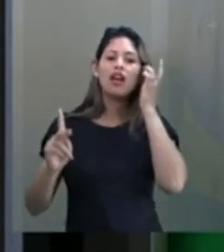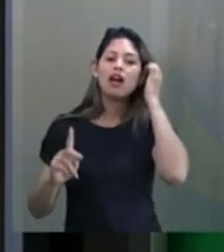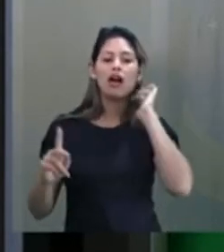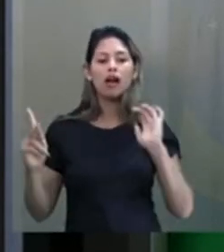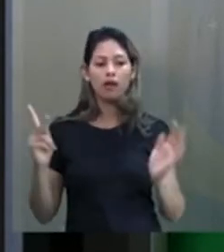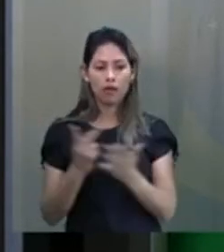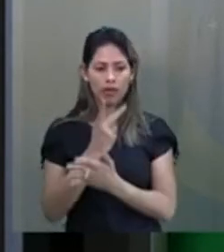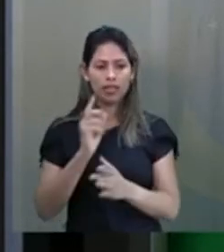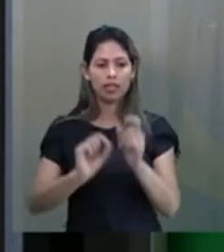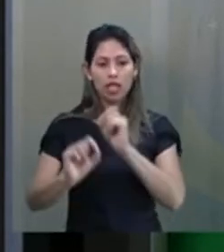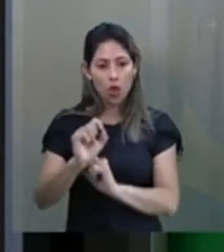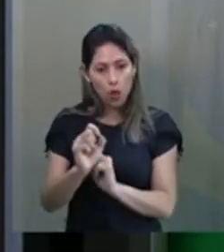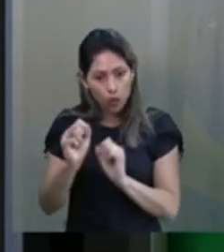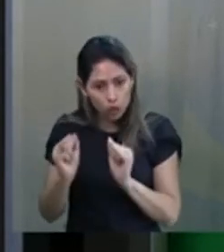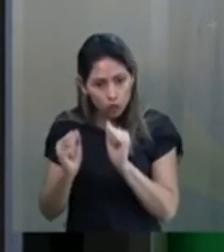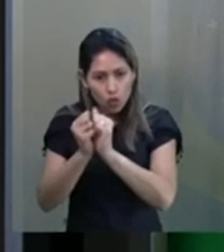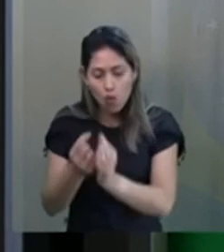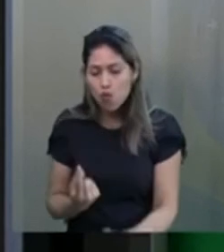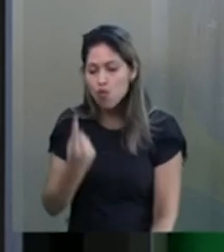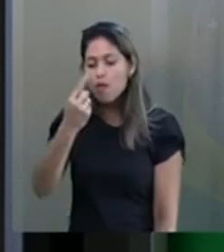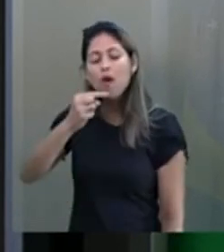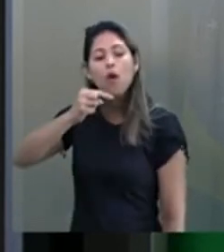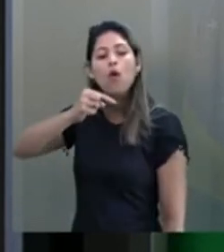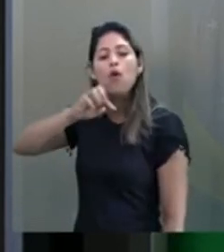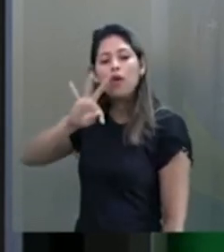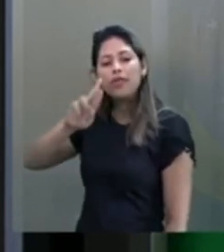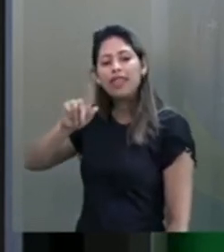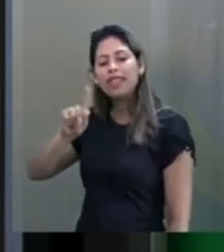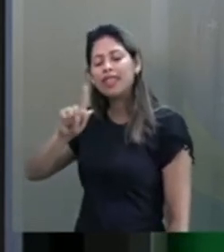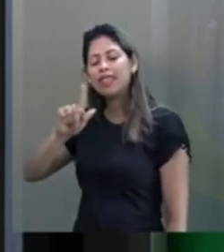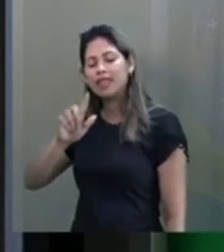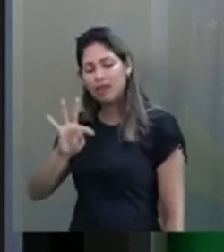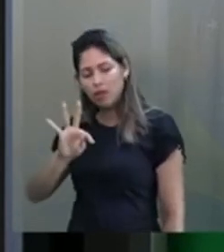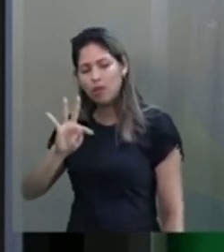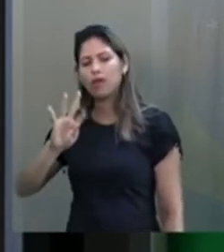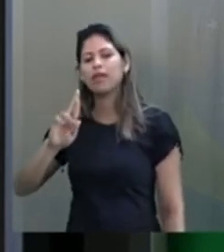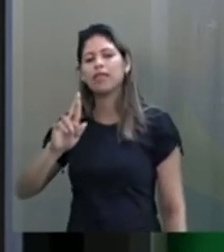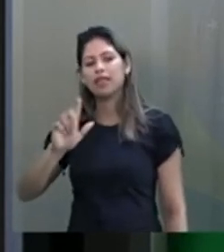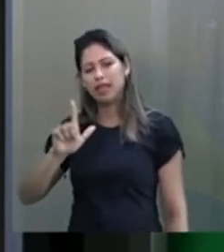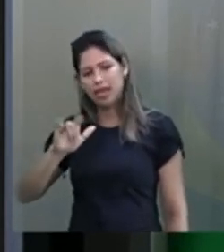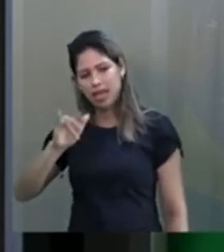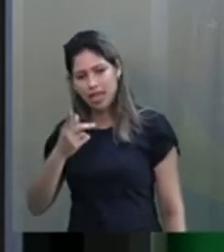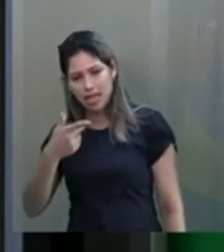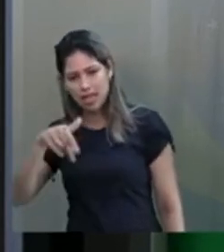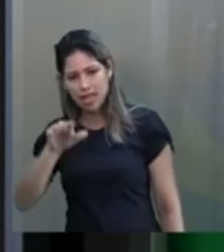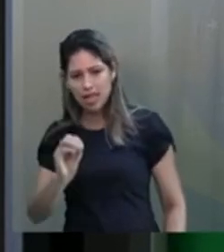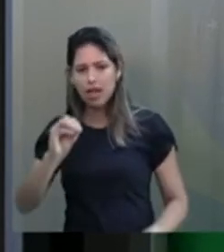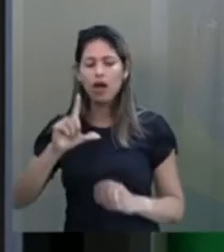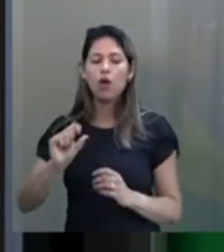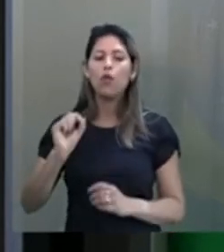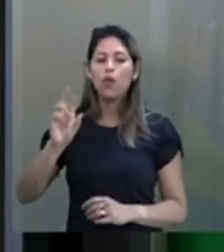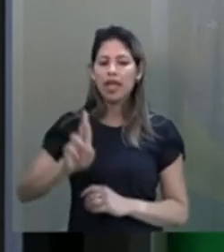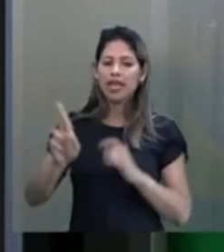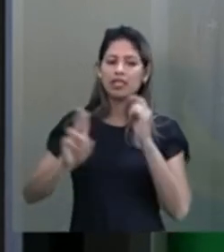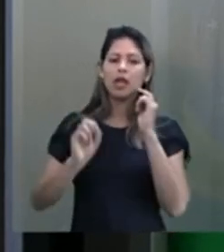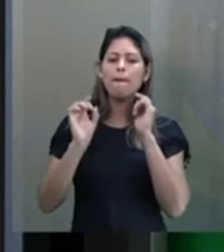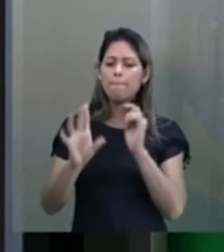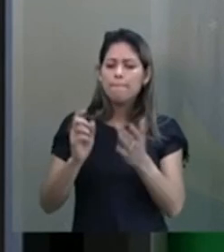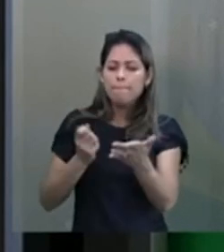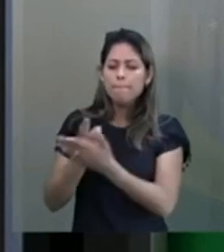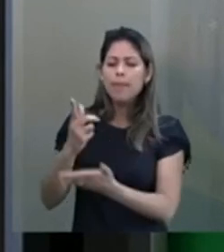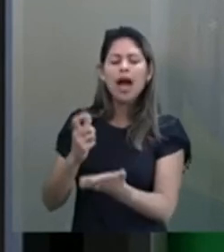funcionalismo público, um trilhão, um trilhão de reais só em folha de pagamento de funcionário público.